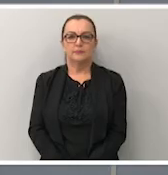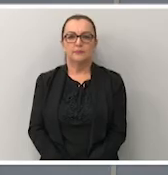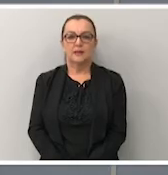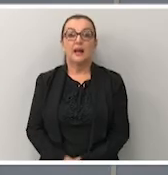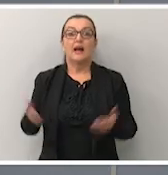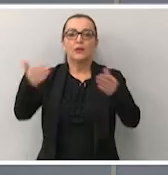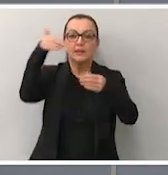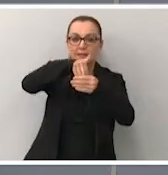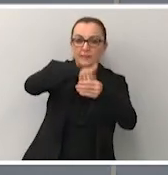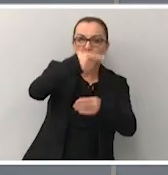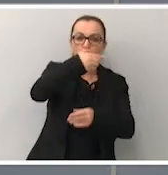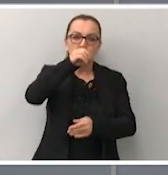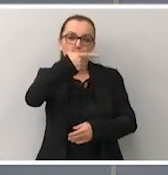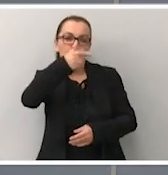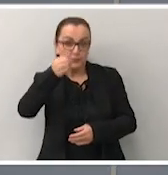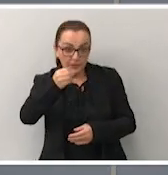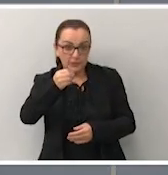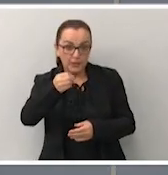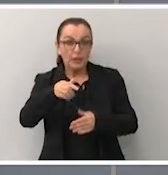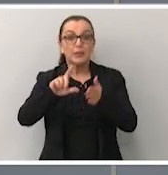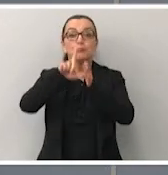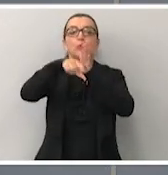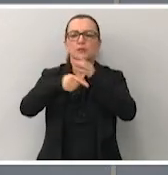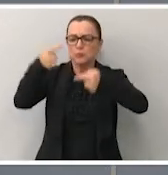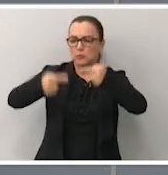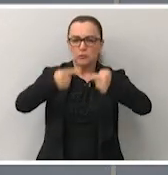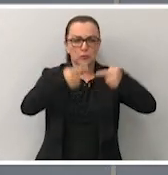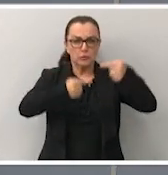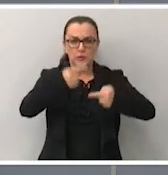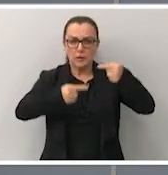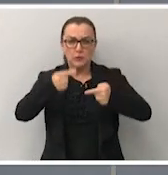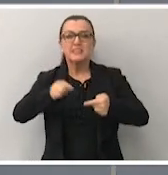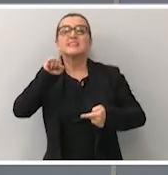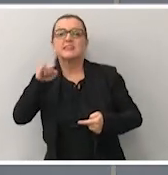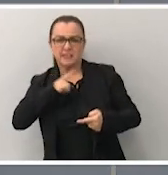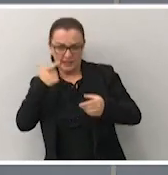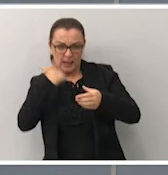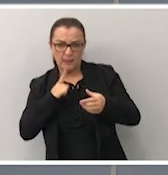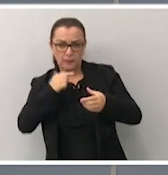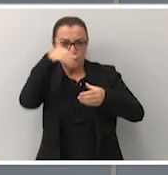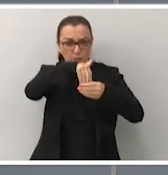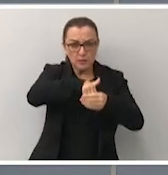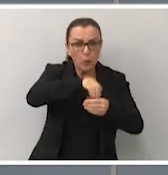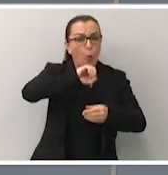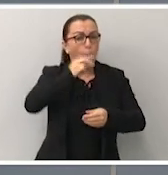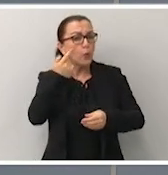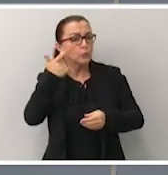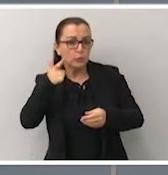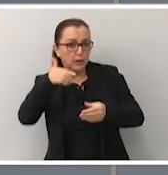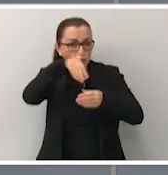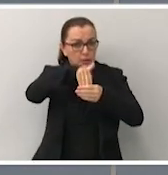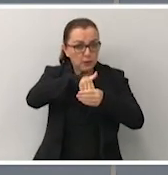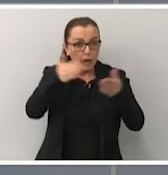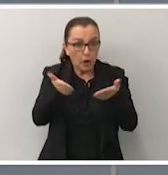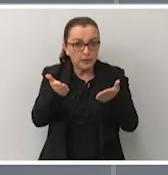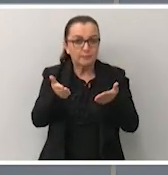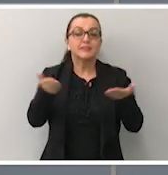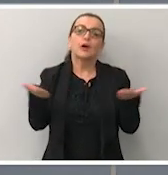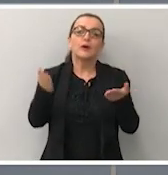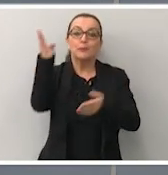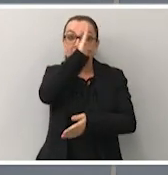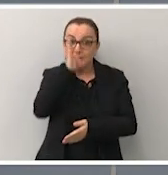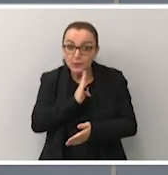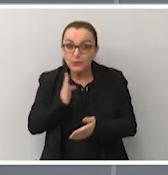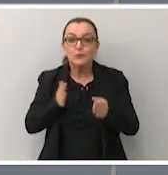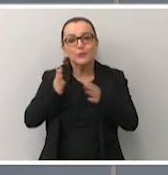Eleições 2020, após a discussão sobre ter ou não votação esse ano, o Brasil se prepara para